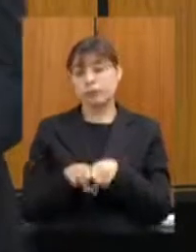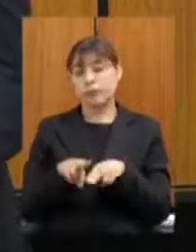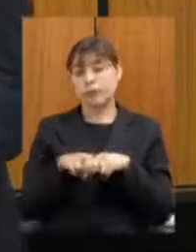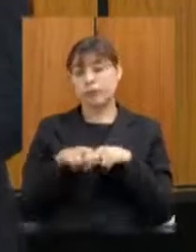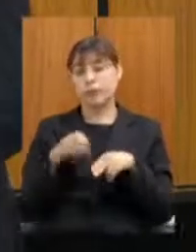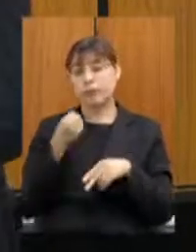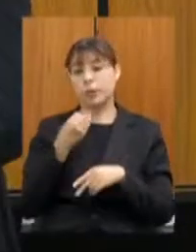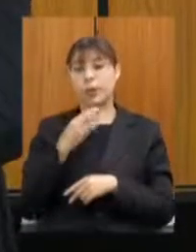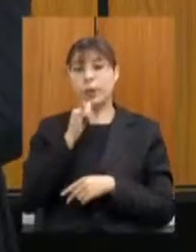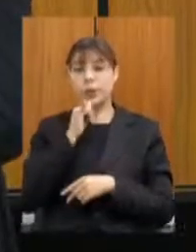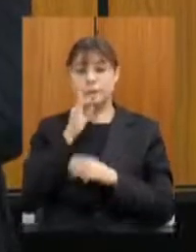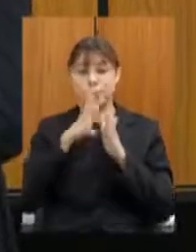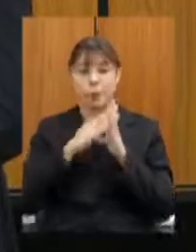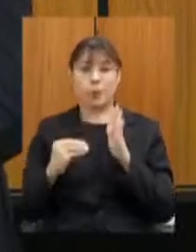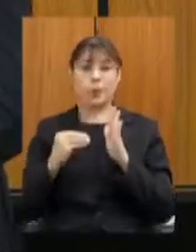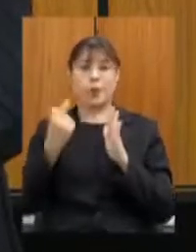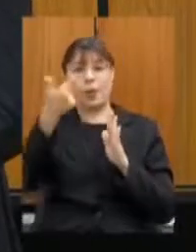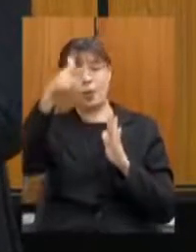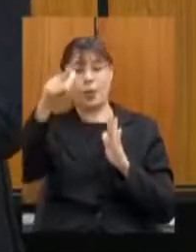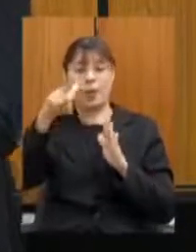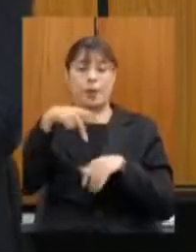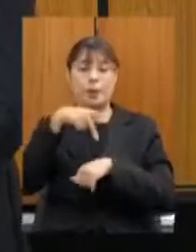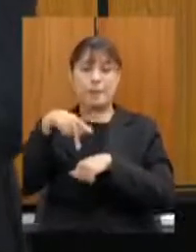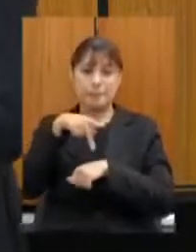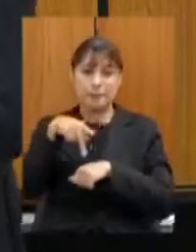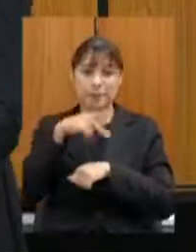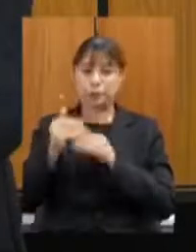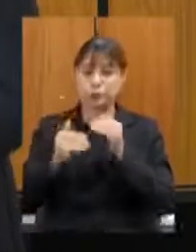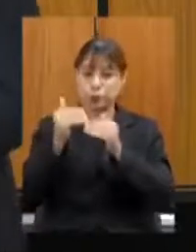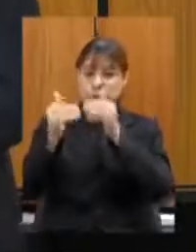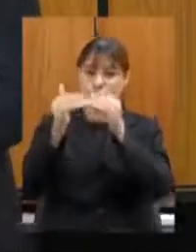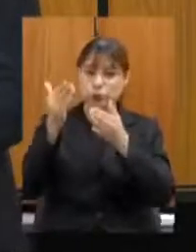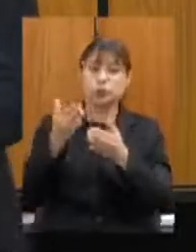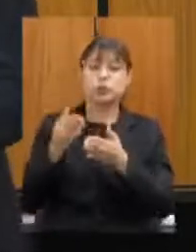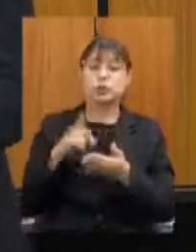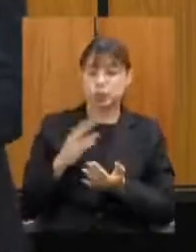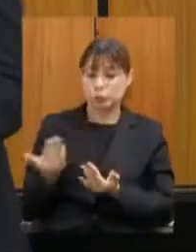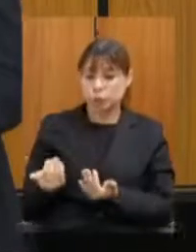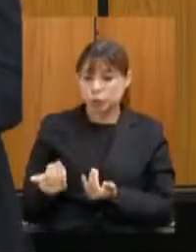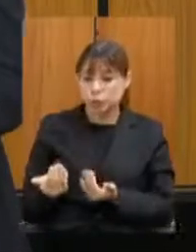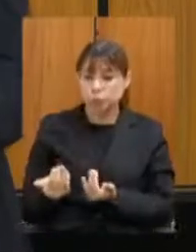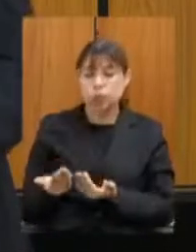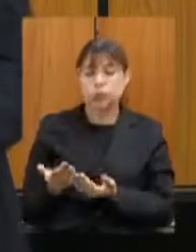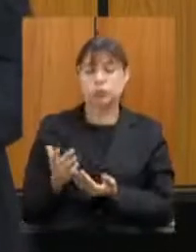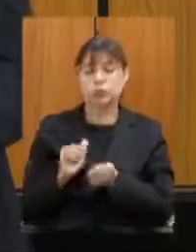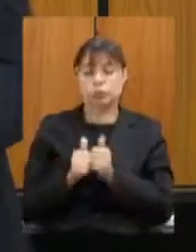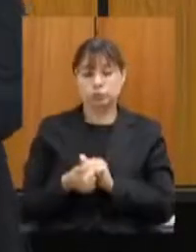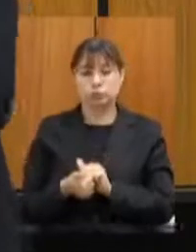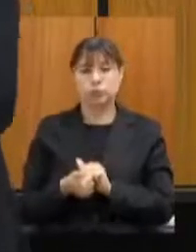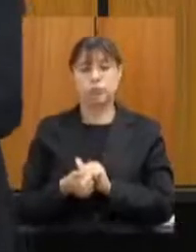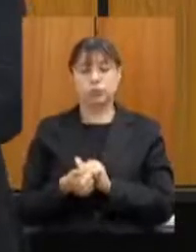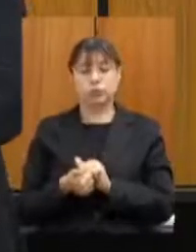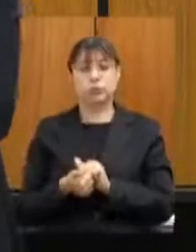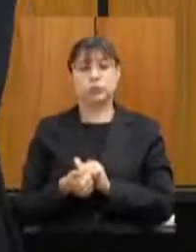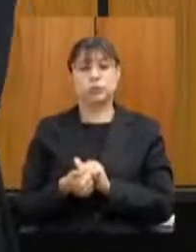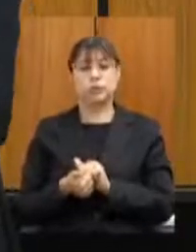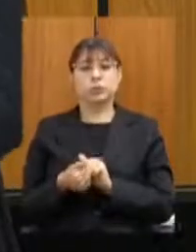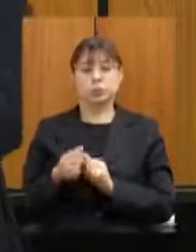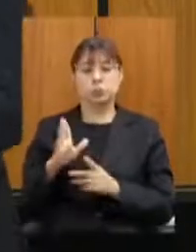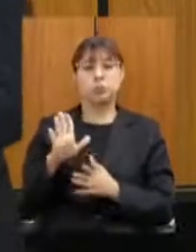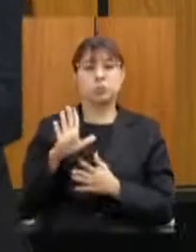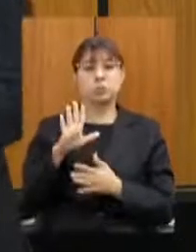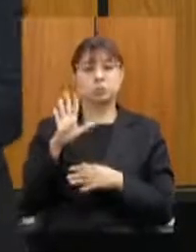exemplos de países desenvolvidos em que os nossos jovens atletas são destaques no exterior nas